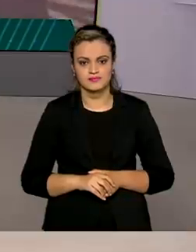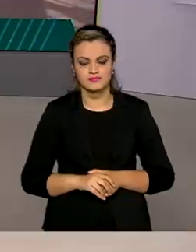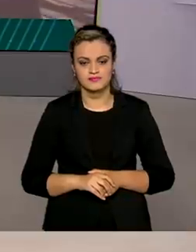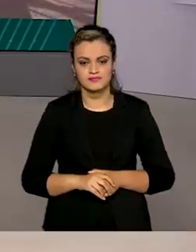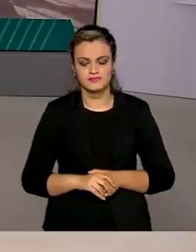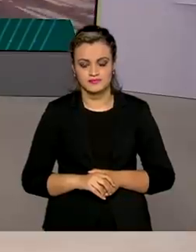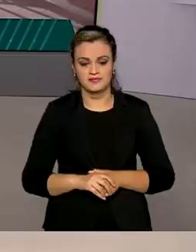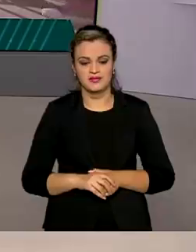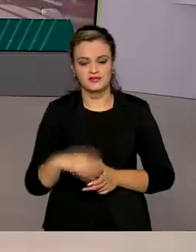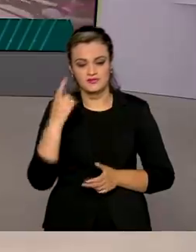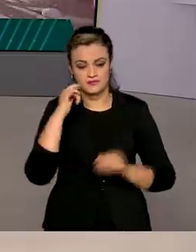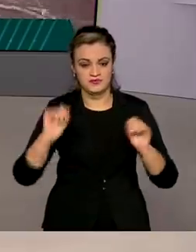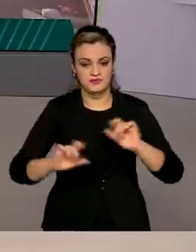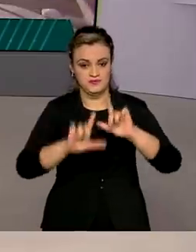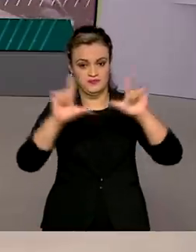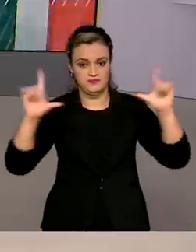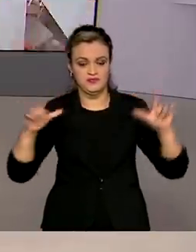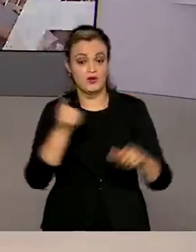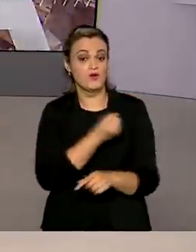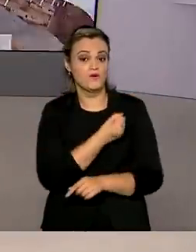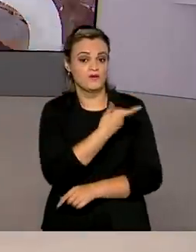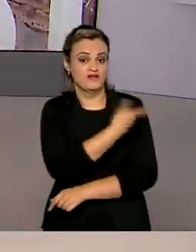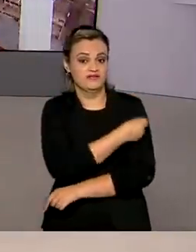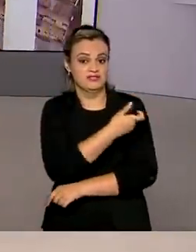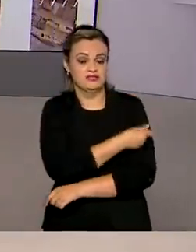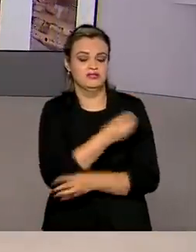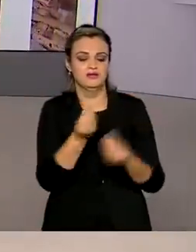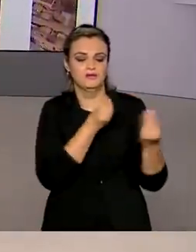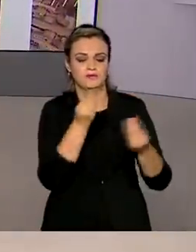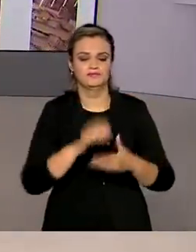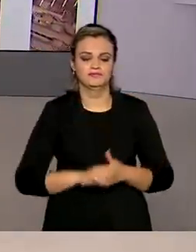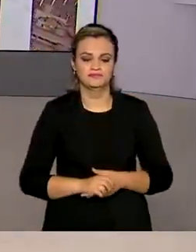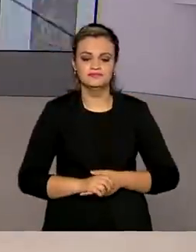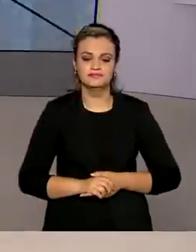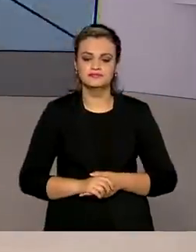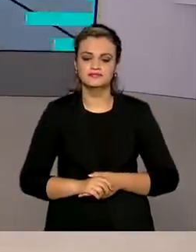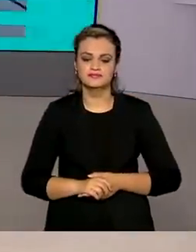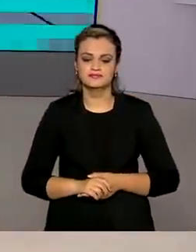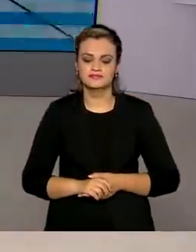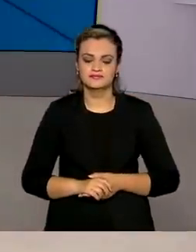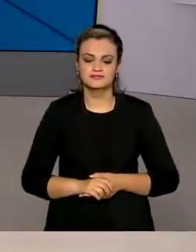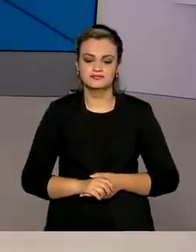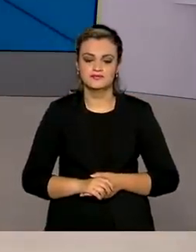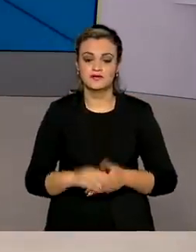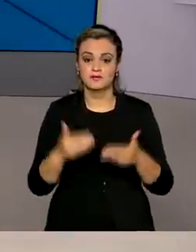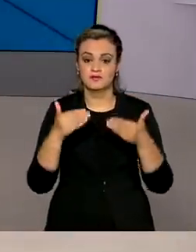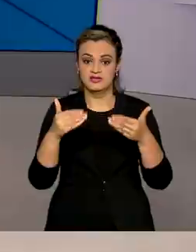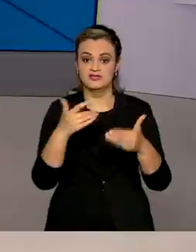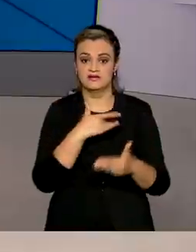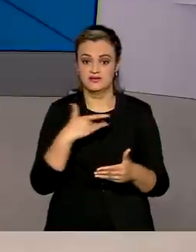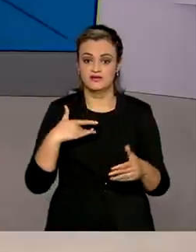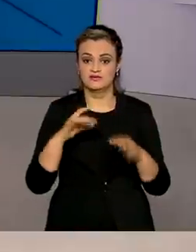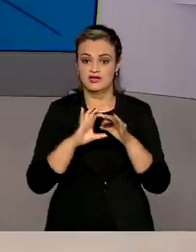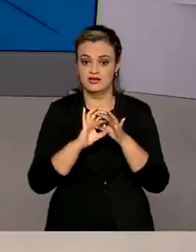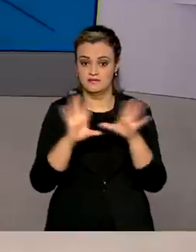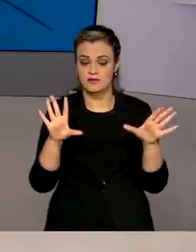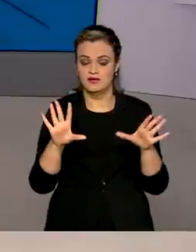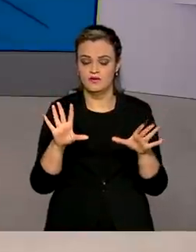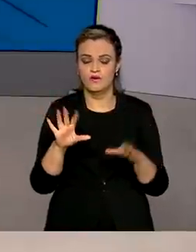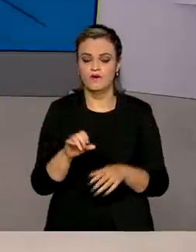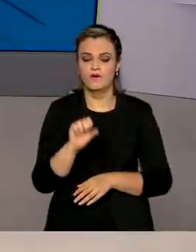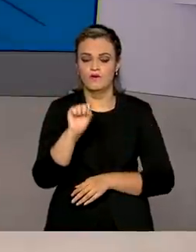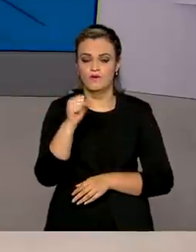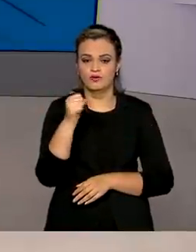Vamos conferir agora como está a vacinação no Brasil? Os números estão aqui no telão. Olha, o Ministério da Saúde já distribuiu até agora